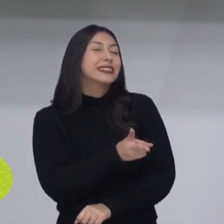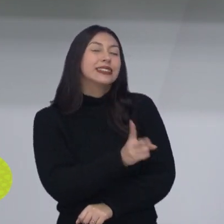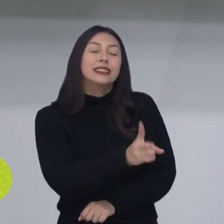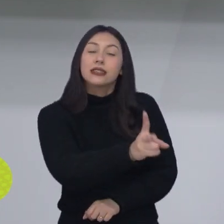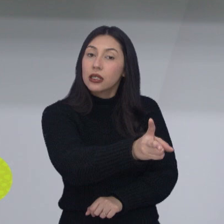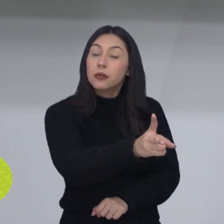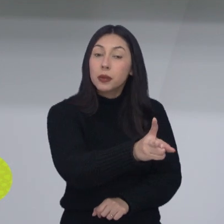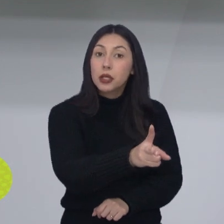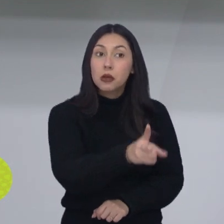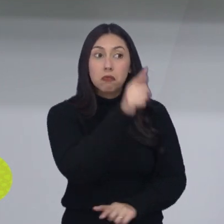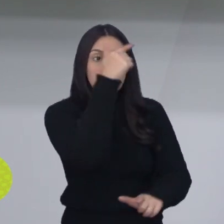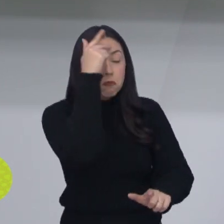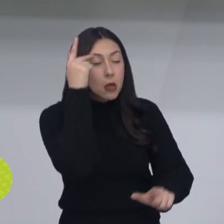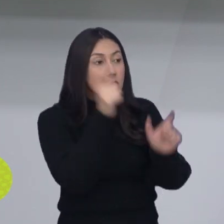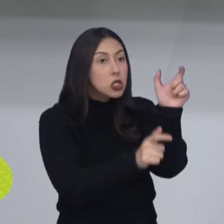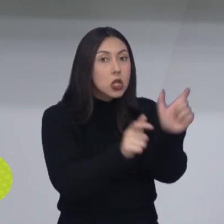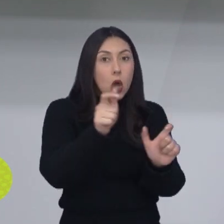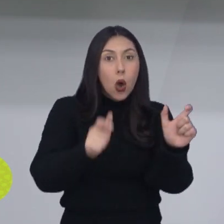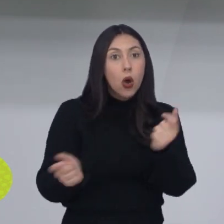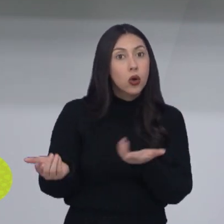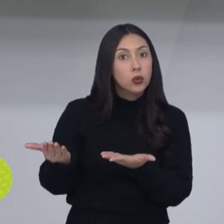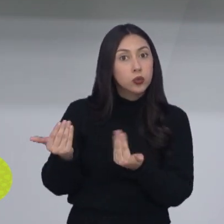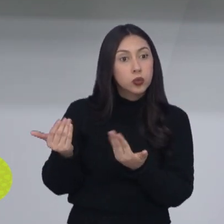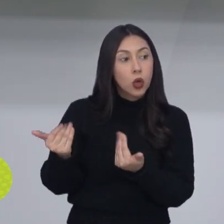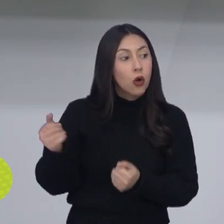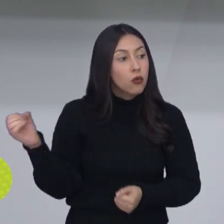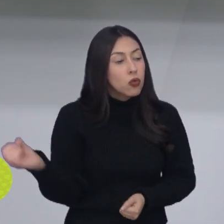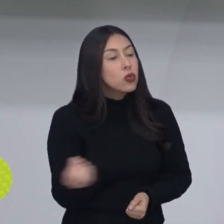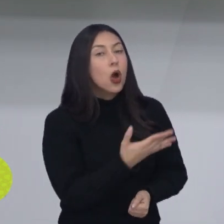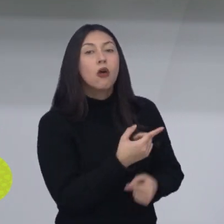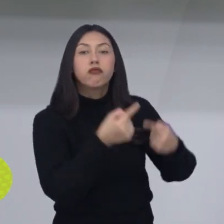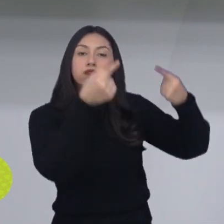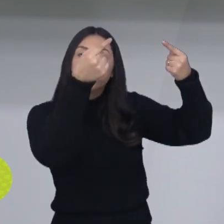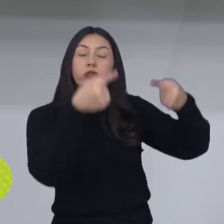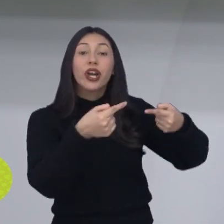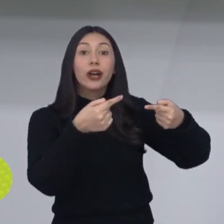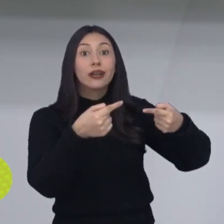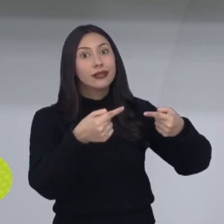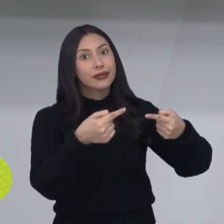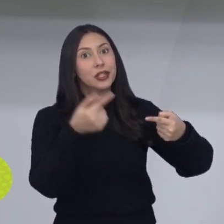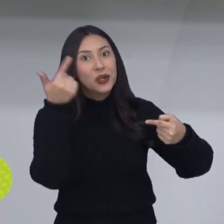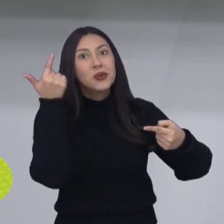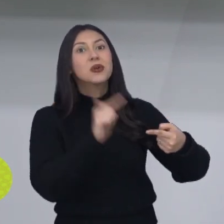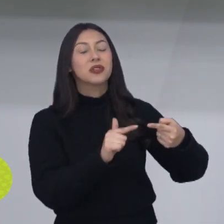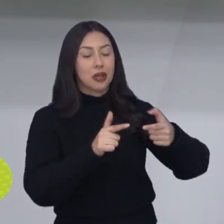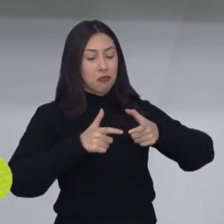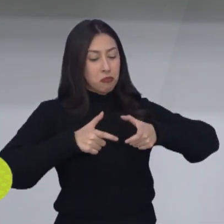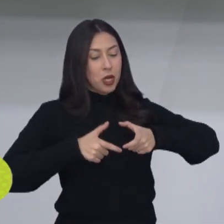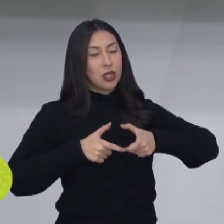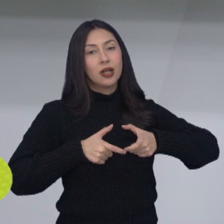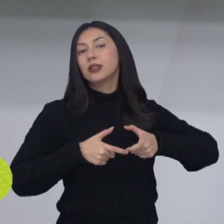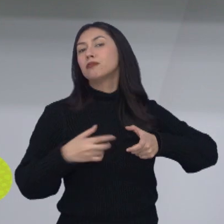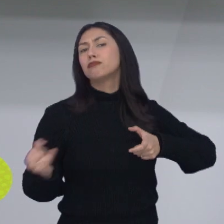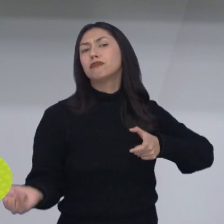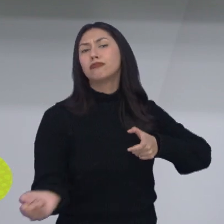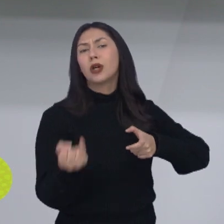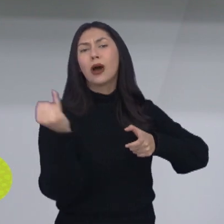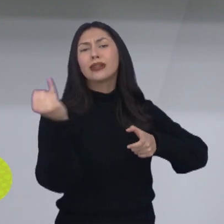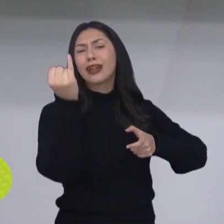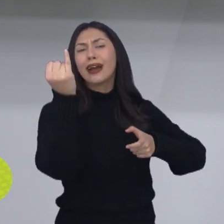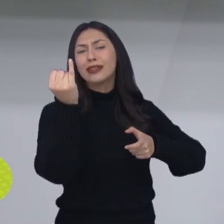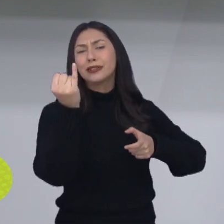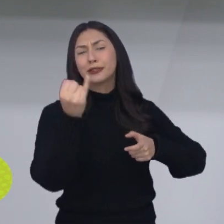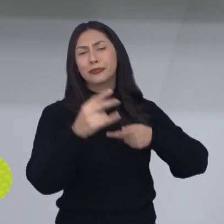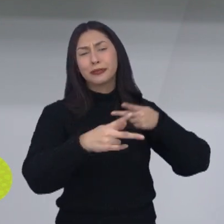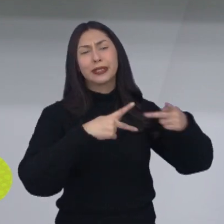muitos atletas novos, né, que vão competir e quando eles conseguem essas medalhas tem um peso muito grande para a cidade,